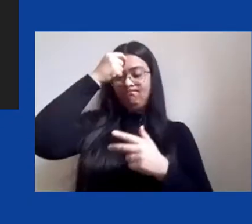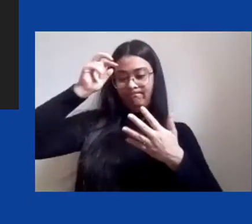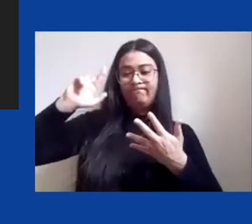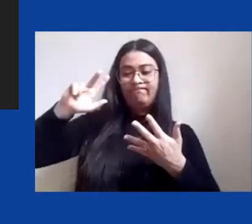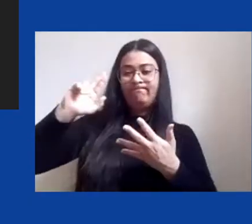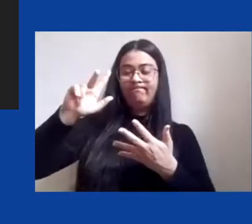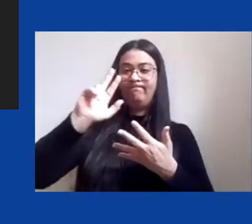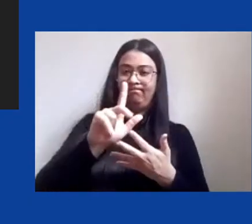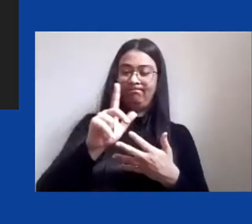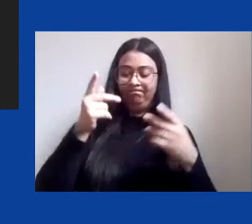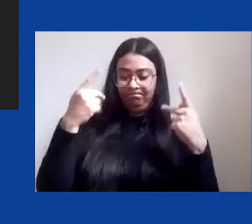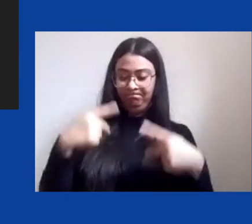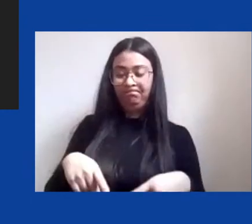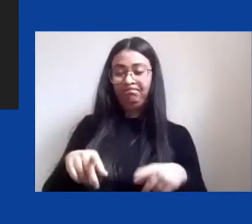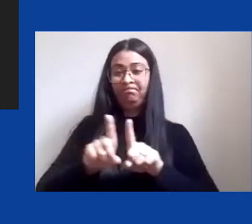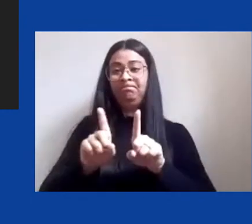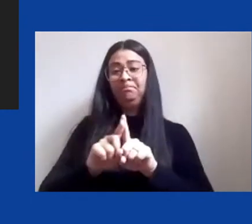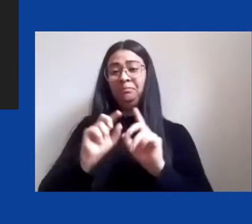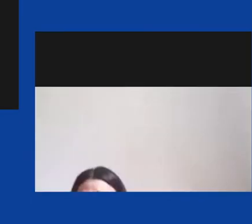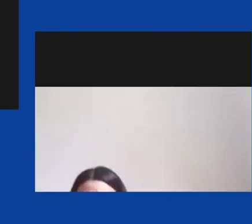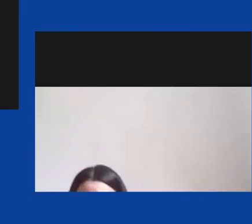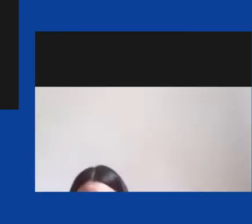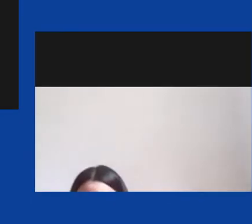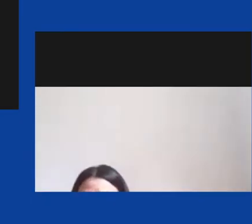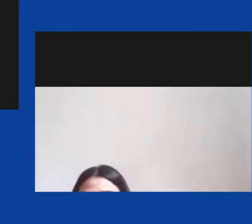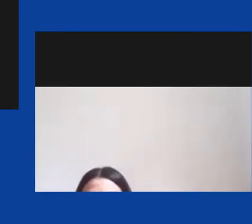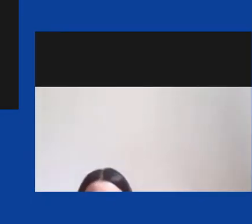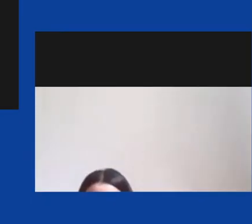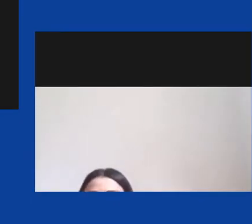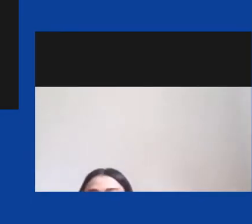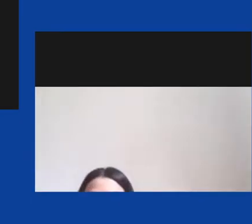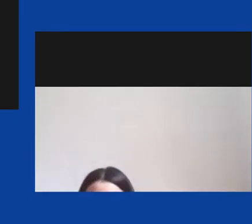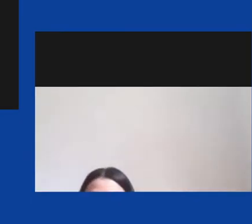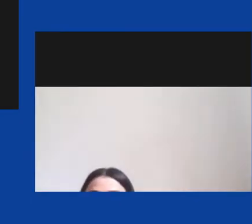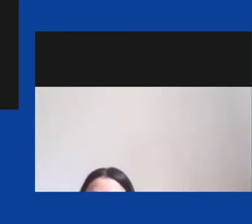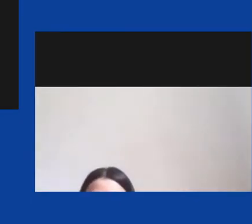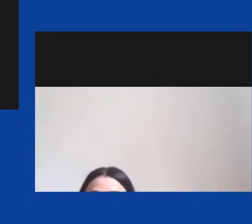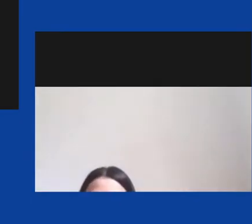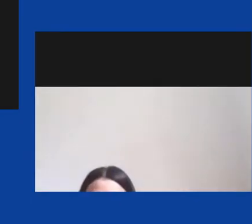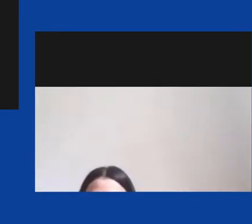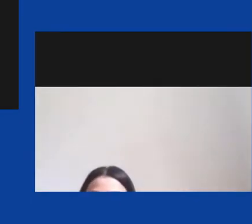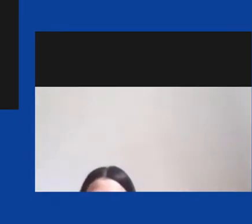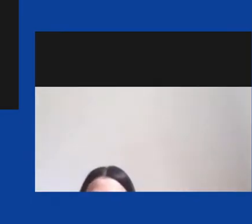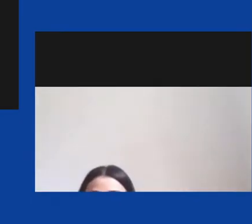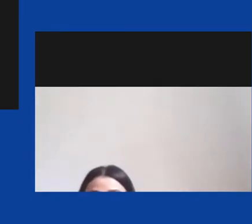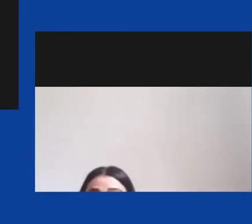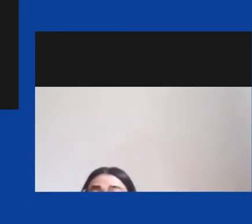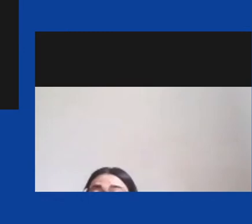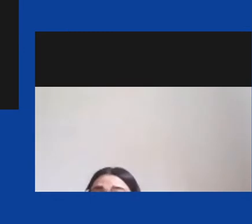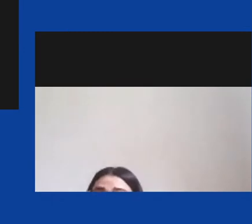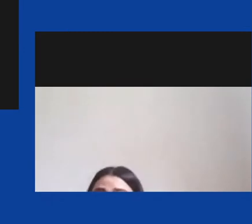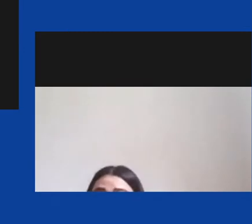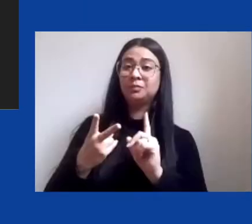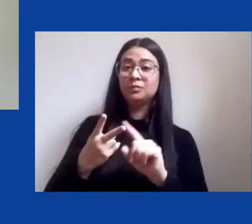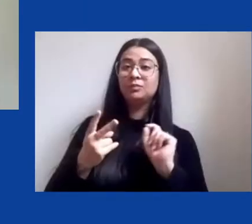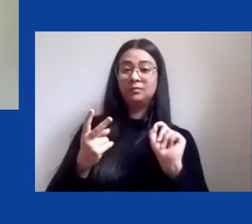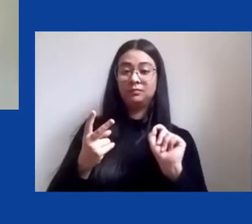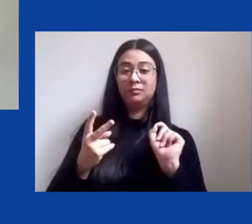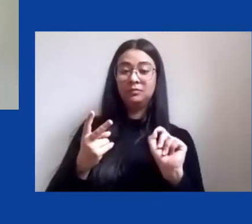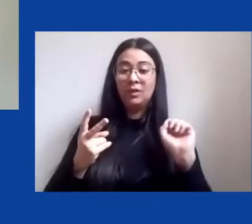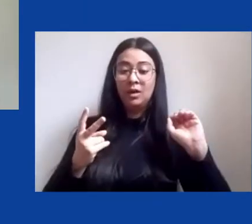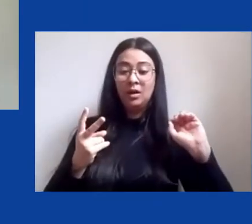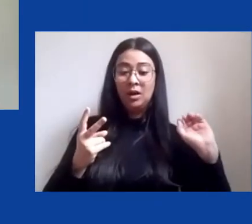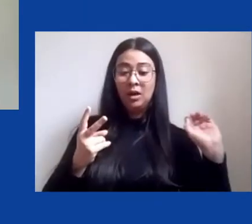reconhecimento da importância desses regimes de conhecimento. E o segundo ponto é a construção desse modesto, porém